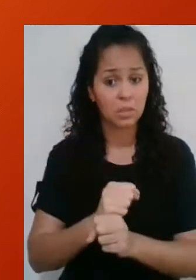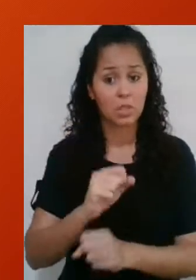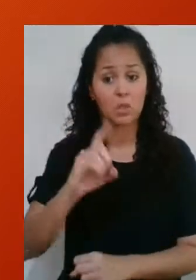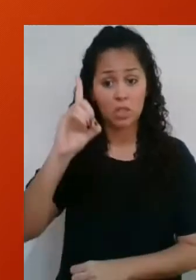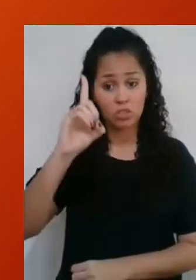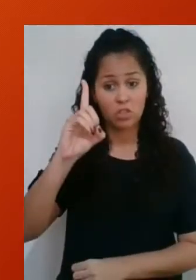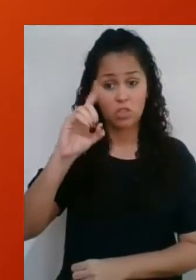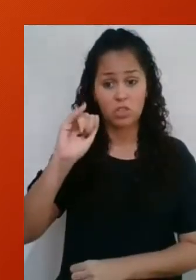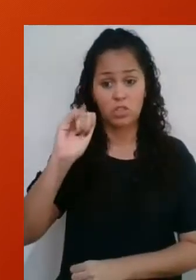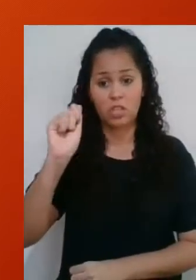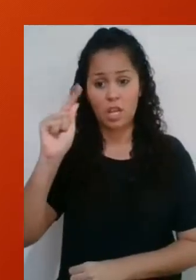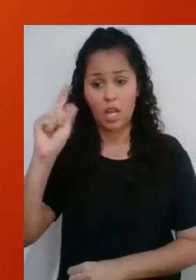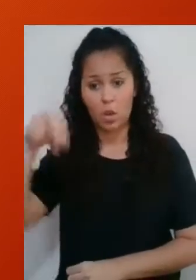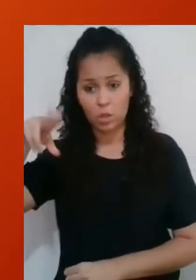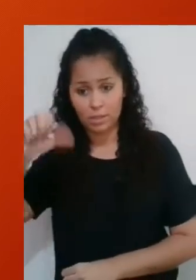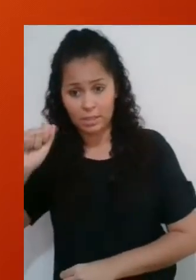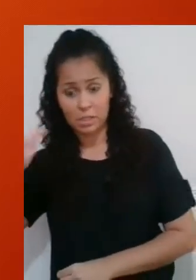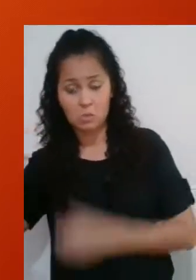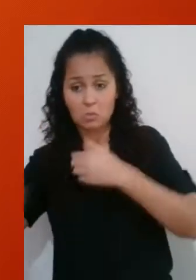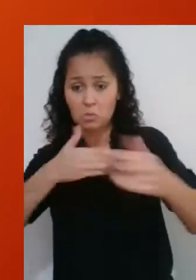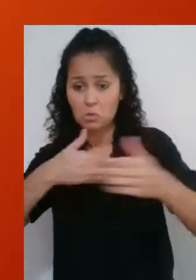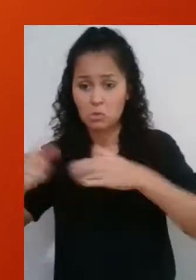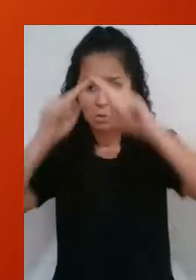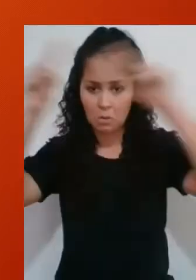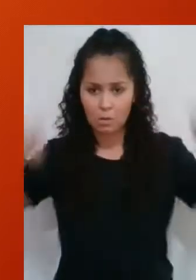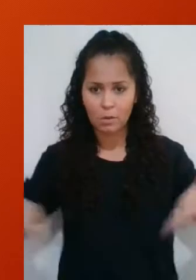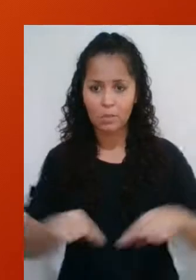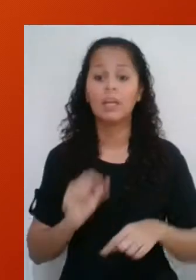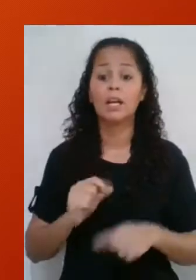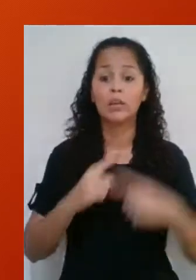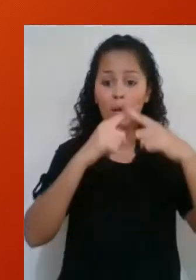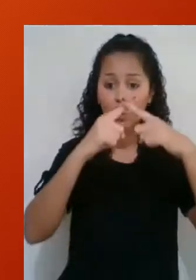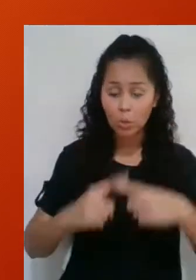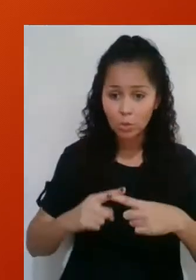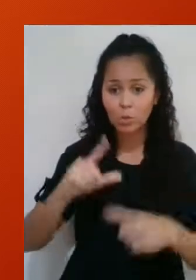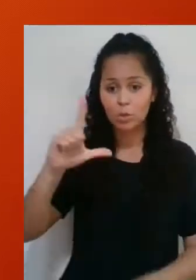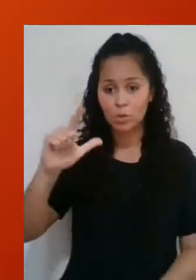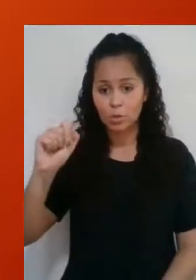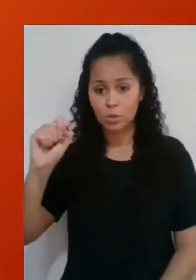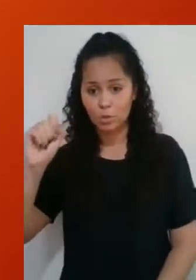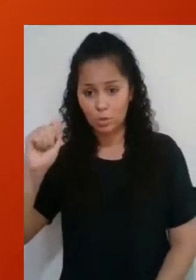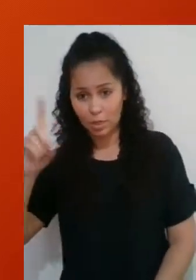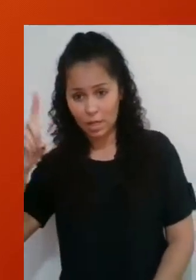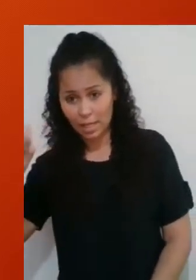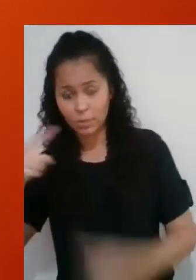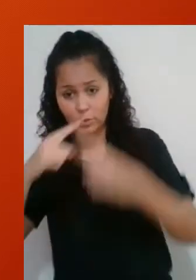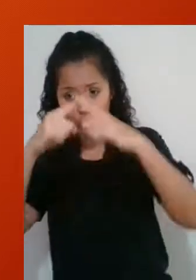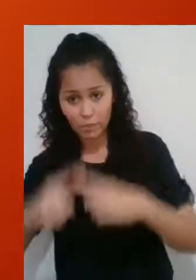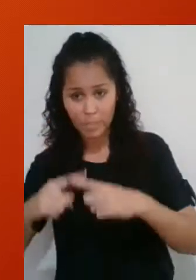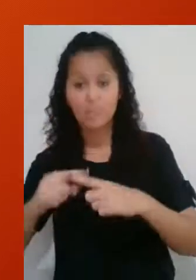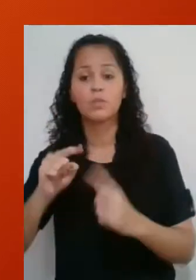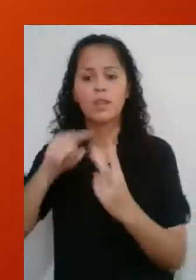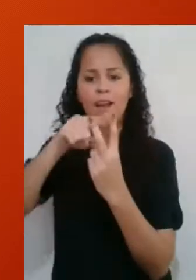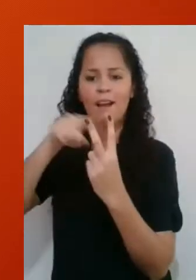conclui que a diagonal de qualquer quadrado corresponderá ao produto do lado desse mesmo quadrado pela raiz de 2.